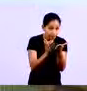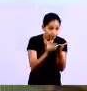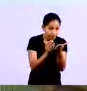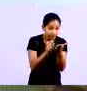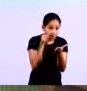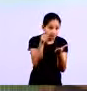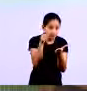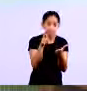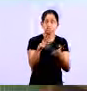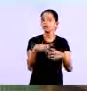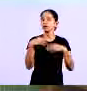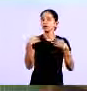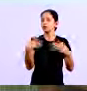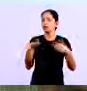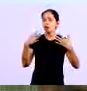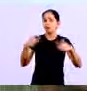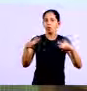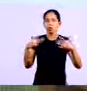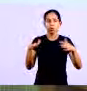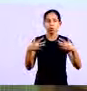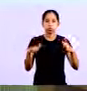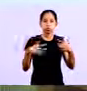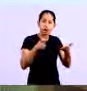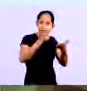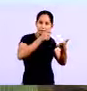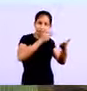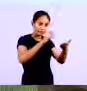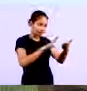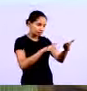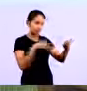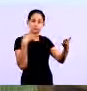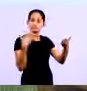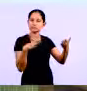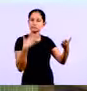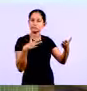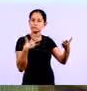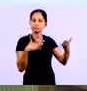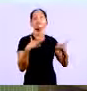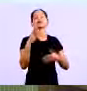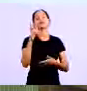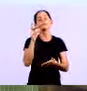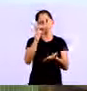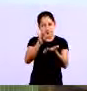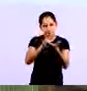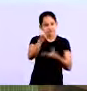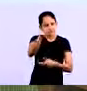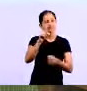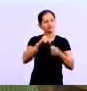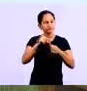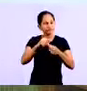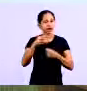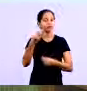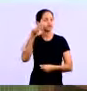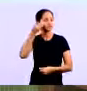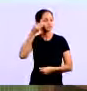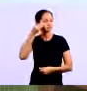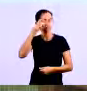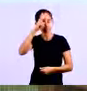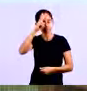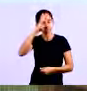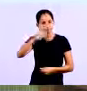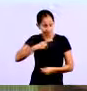o susto Como é que eu posso Estar gastando tudo isso Mas tá Se você lançou lá Então assim Façam isso também Com suas contas pessoais